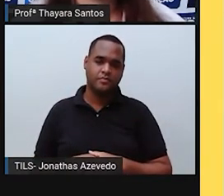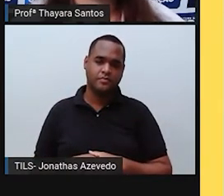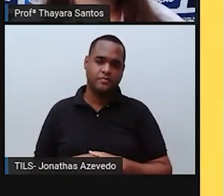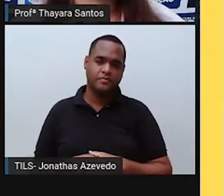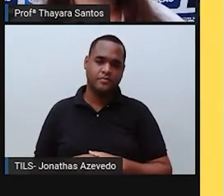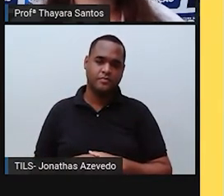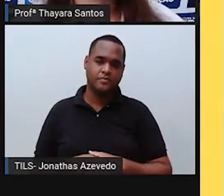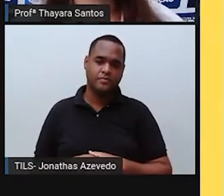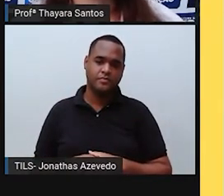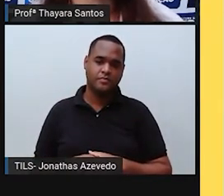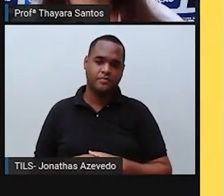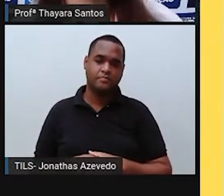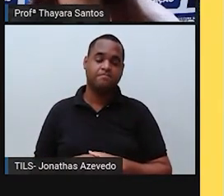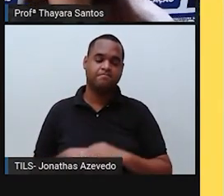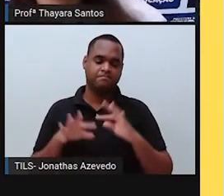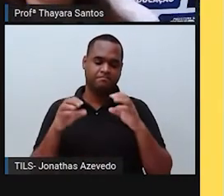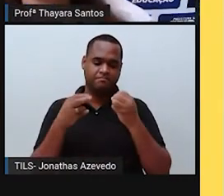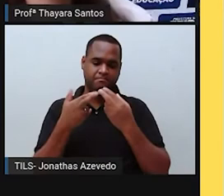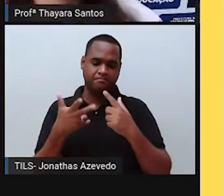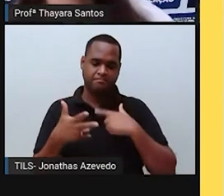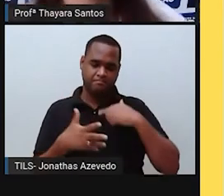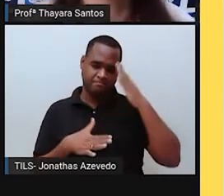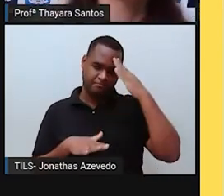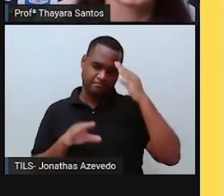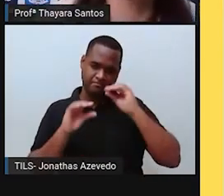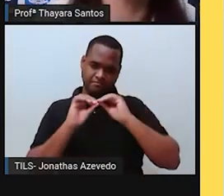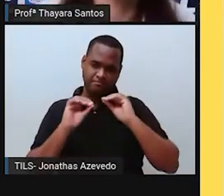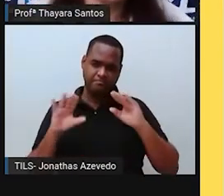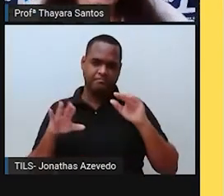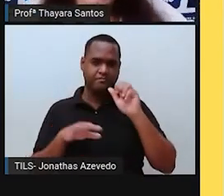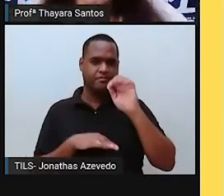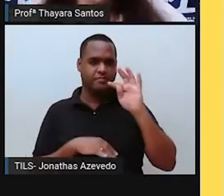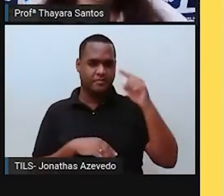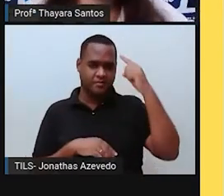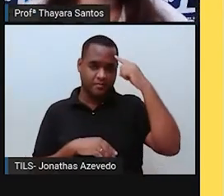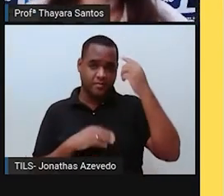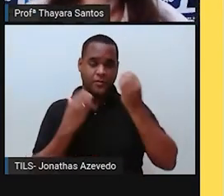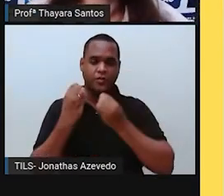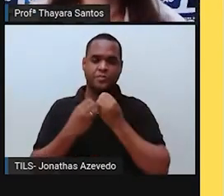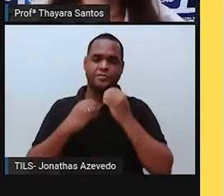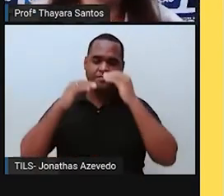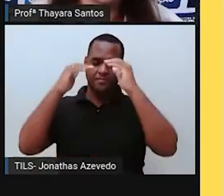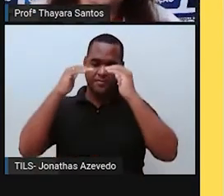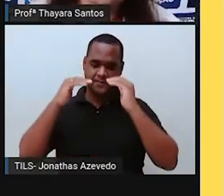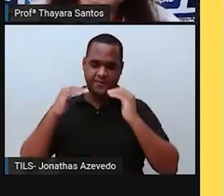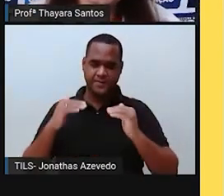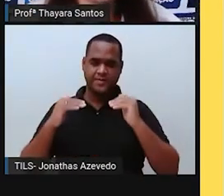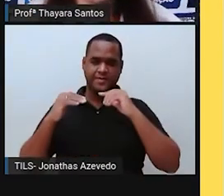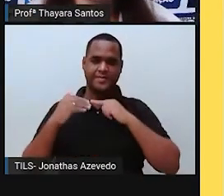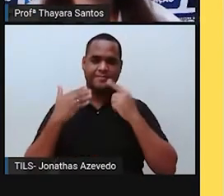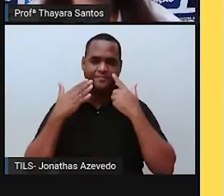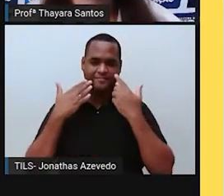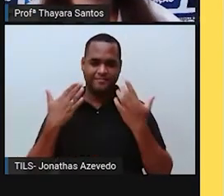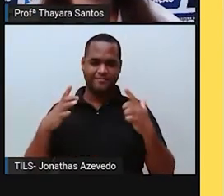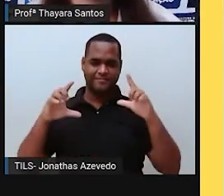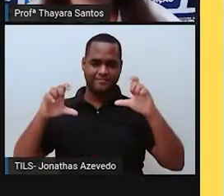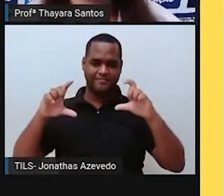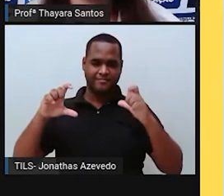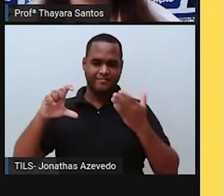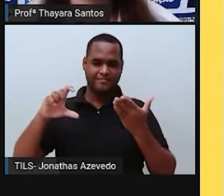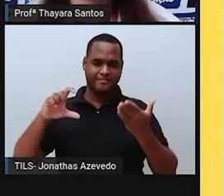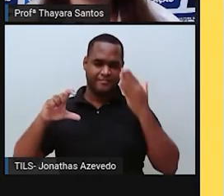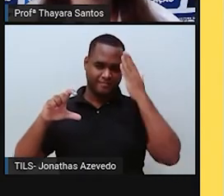Agora, vamos entender como é que essa atmosfera está dividida. Então, aqui eu trouxe esse esqueminha para vocês